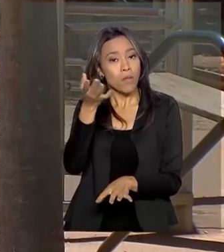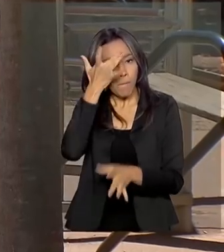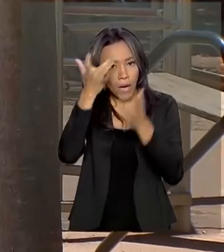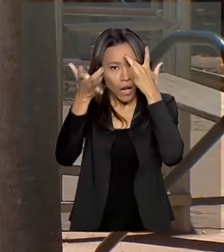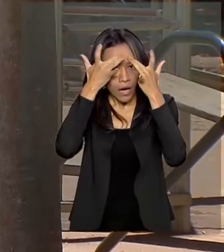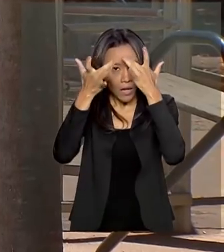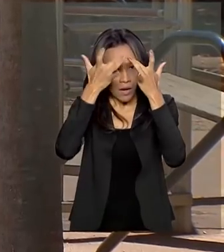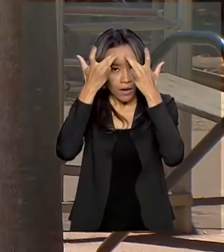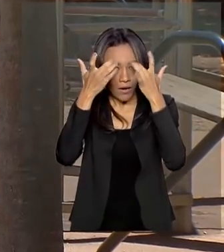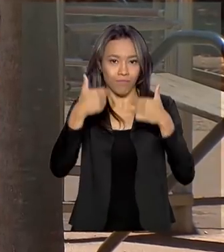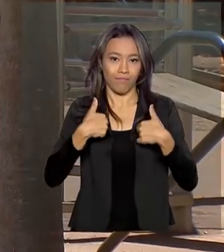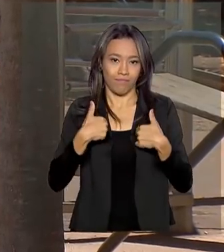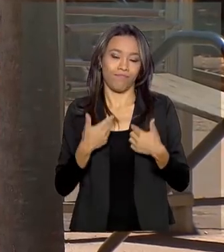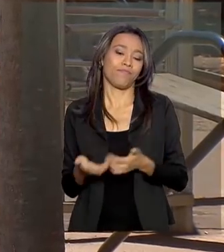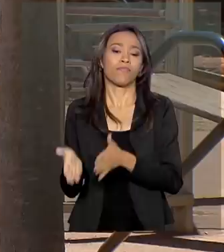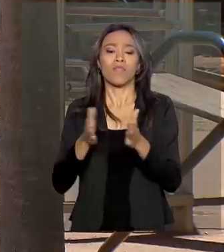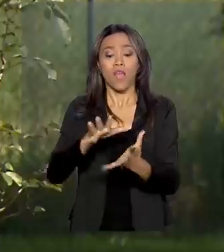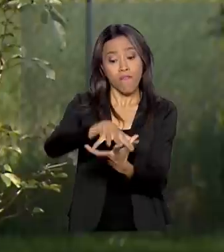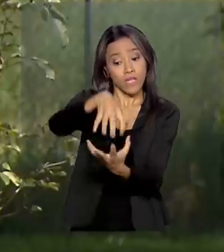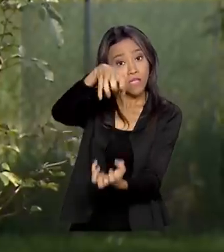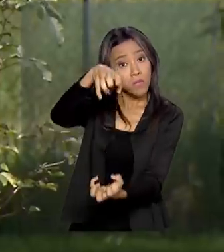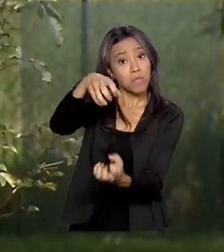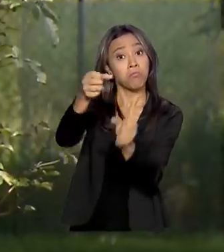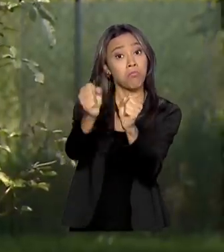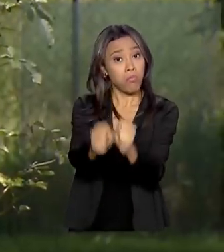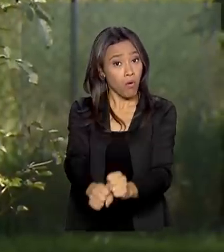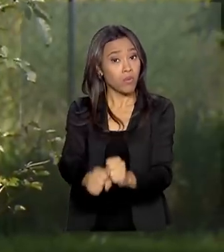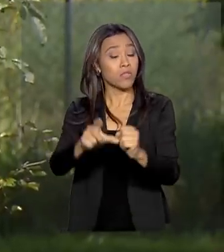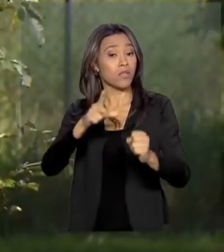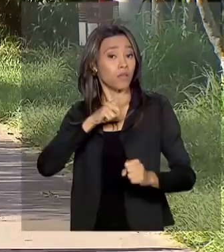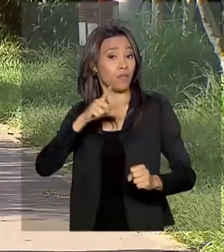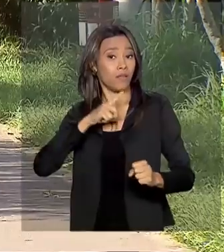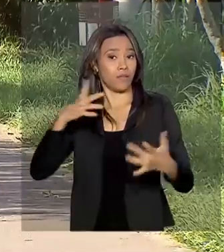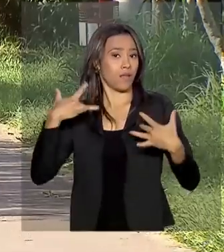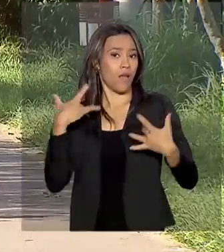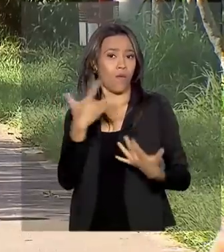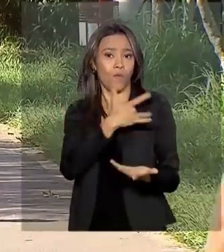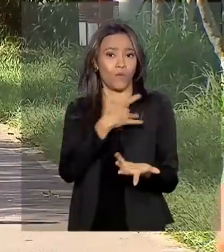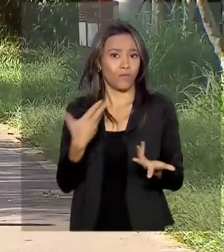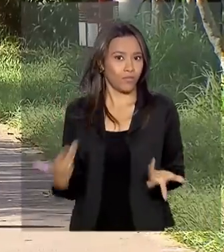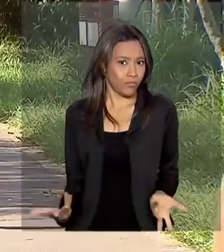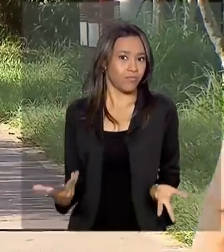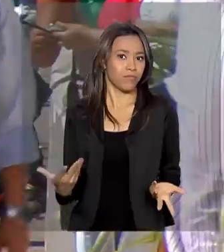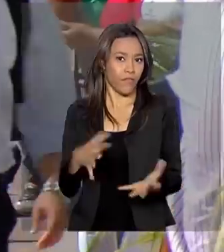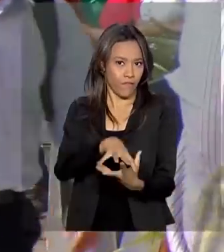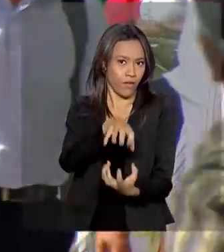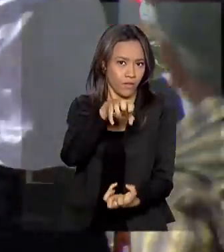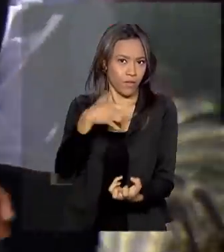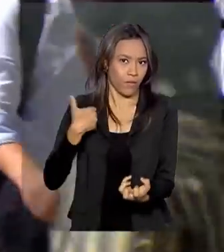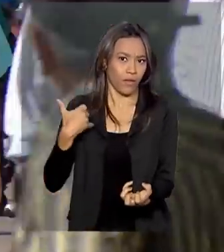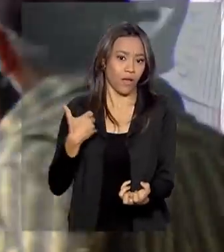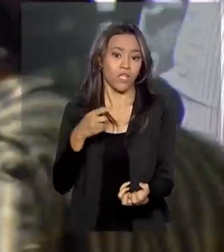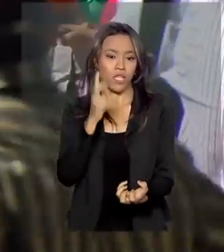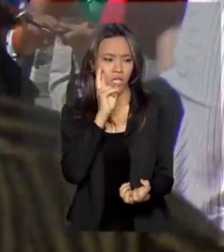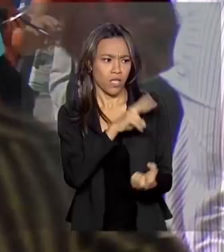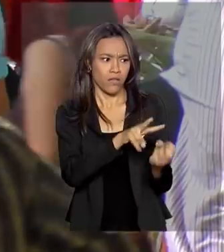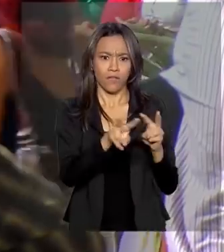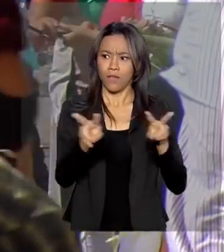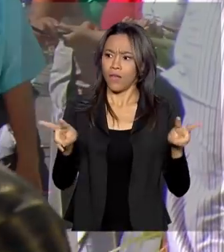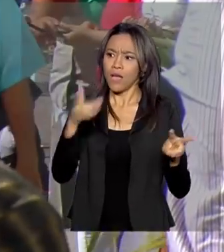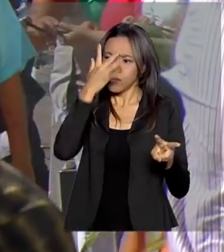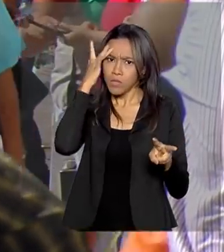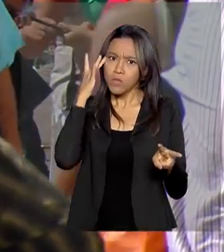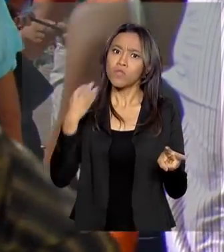O envelhecimento pode e deve ser cheio de saúde. E para isso é preciso olhar para a população que está vivendo